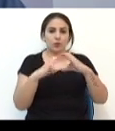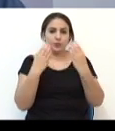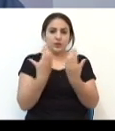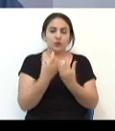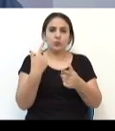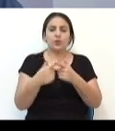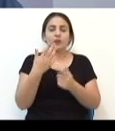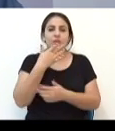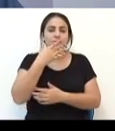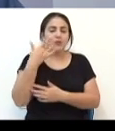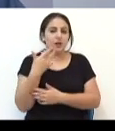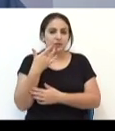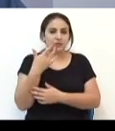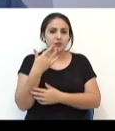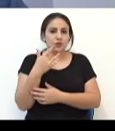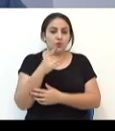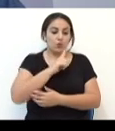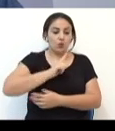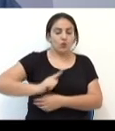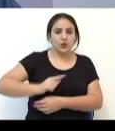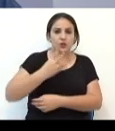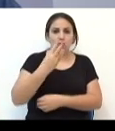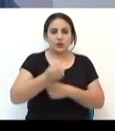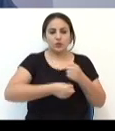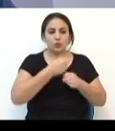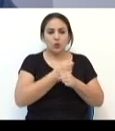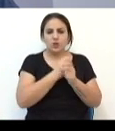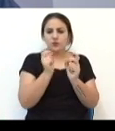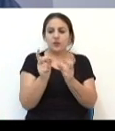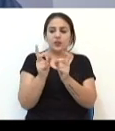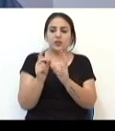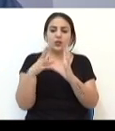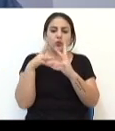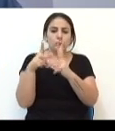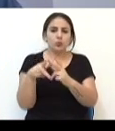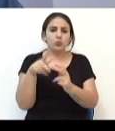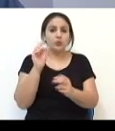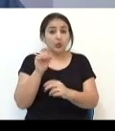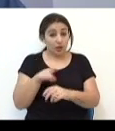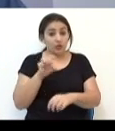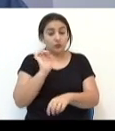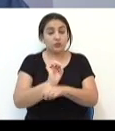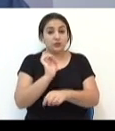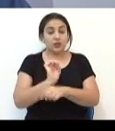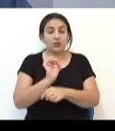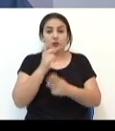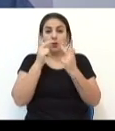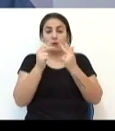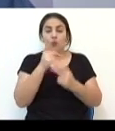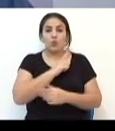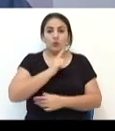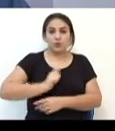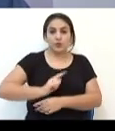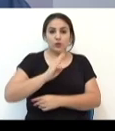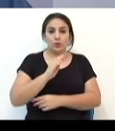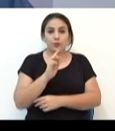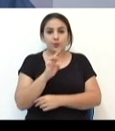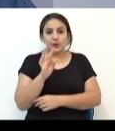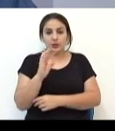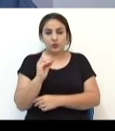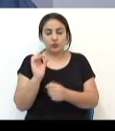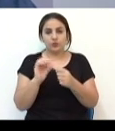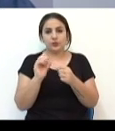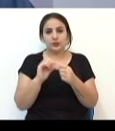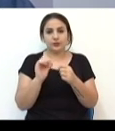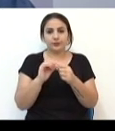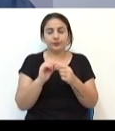Porque é bem fácil pegar um governo, passar quatro anos, vender o que é do Estado, como fizeram no passado, como o governo Brito fez, privatizando